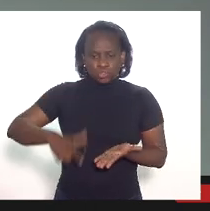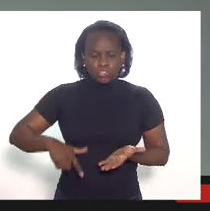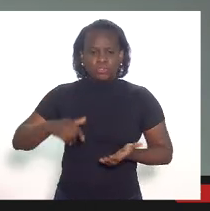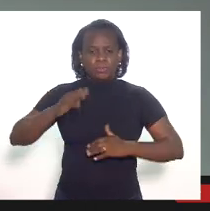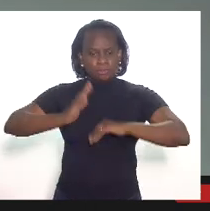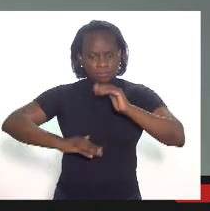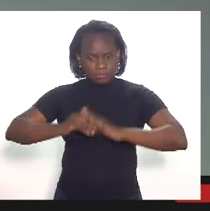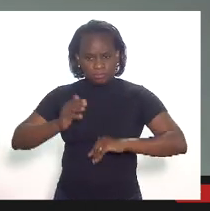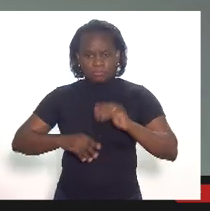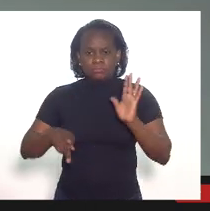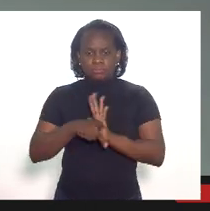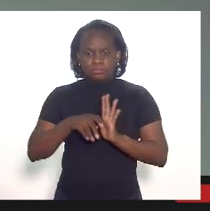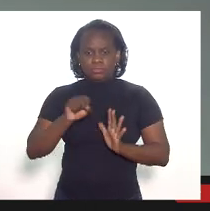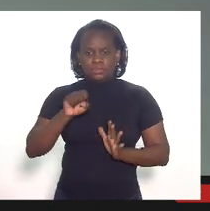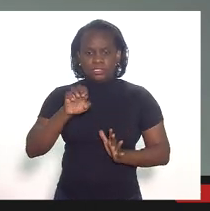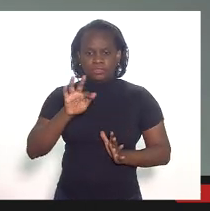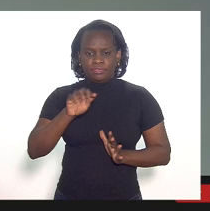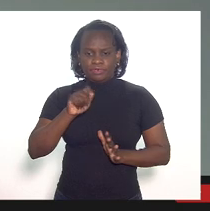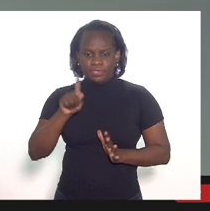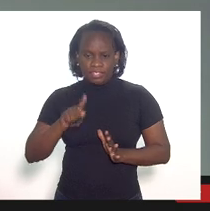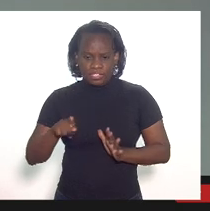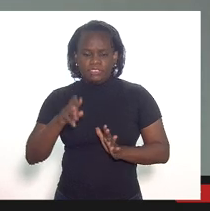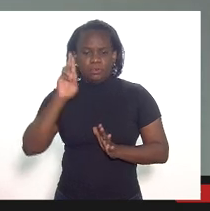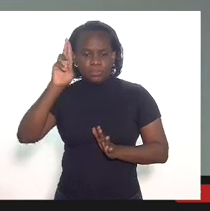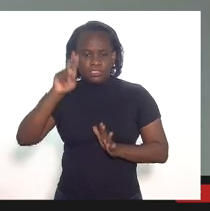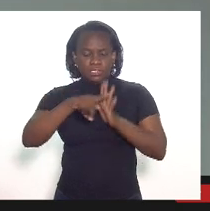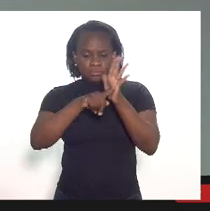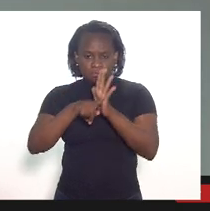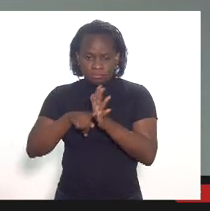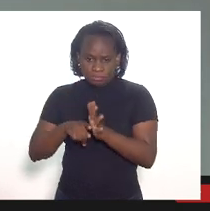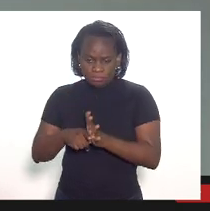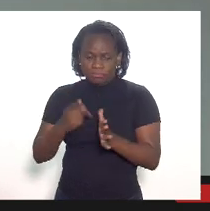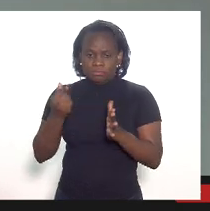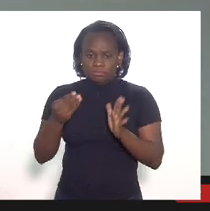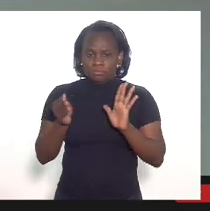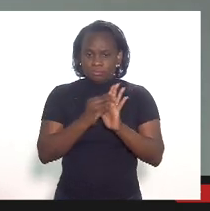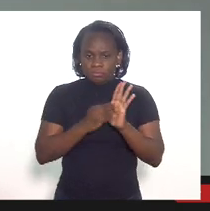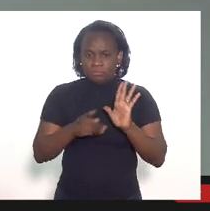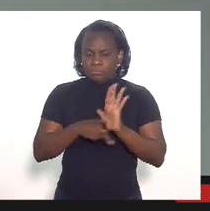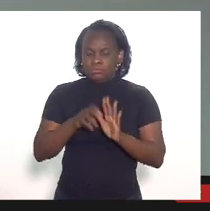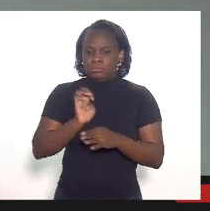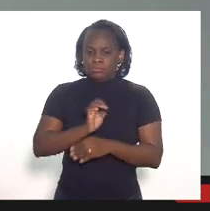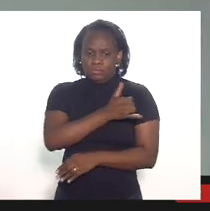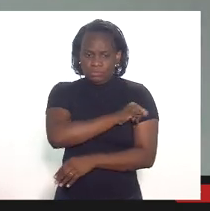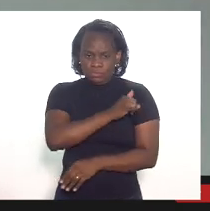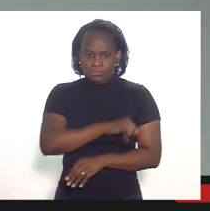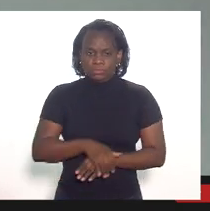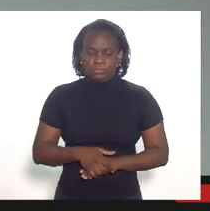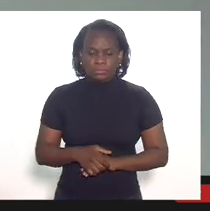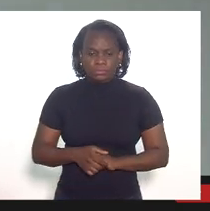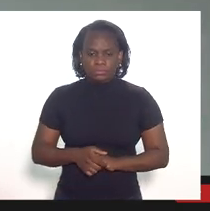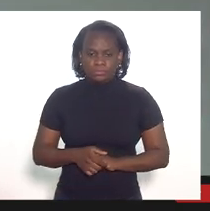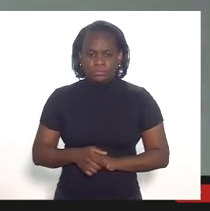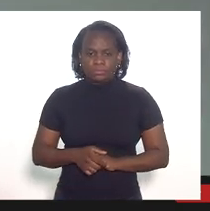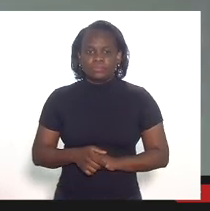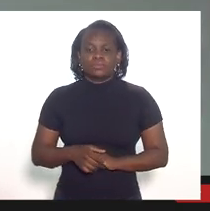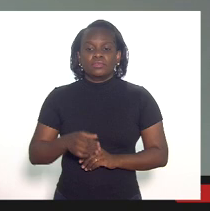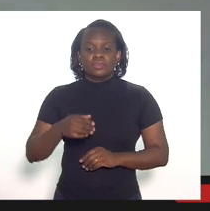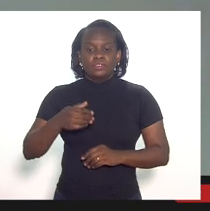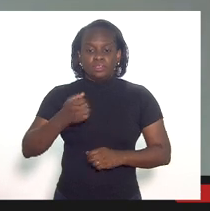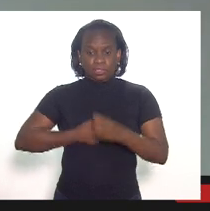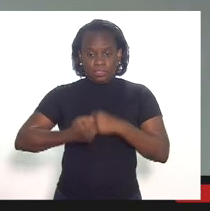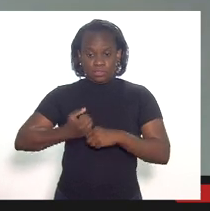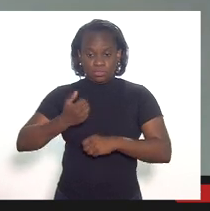competência da Cefaz para a fiscalização dessas receitas originárias do Estado do Rio de Janeiro. Em junho de